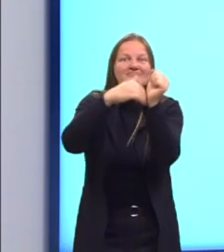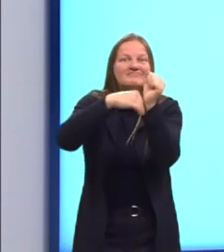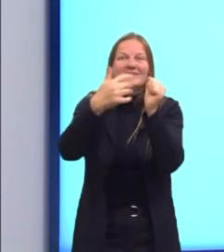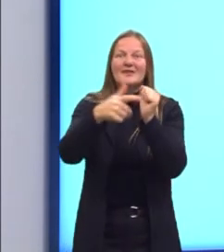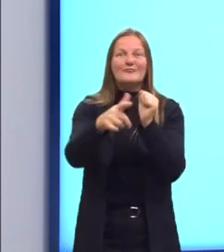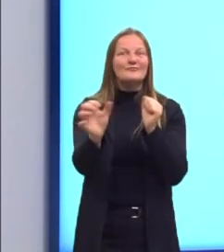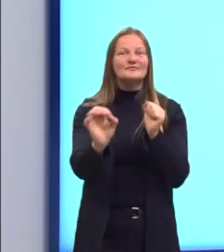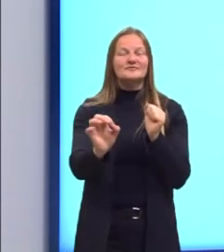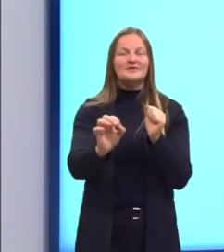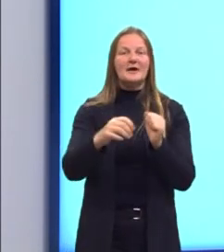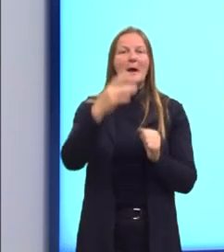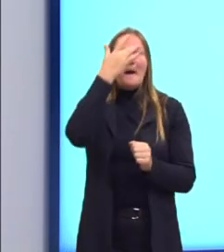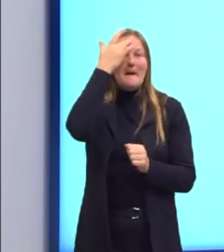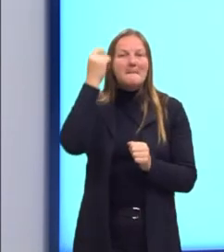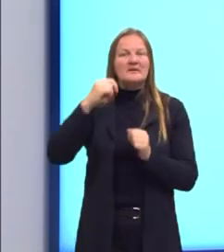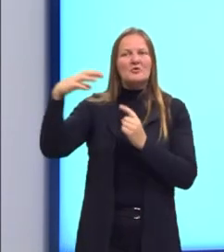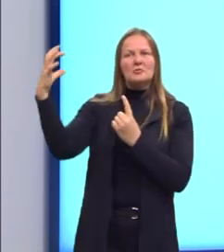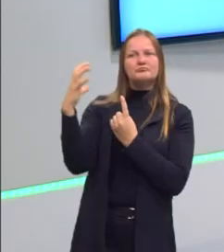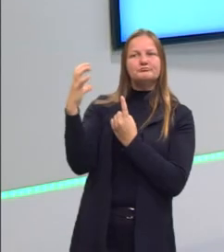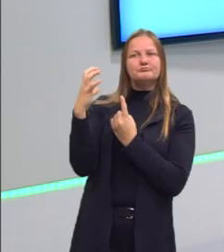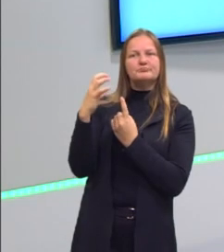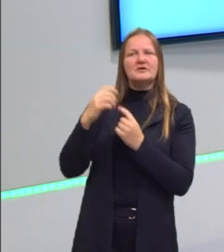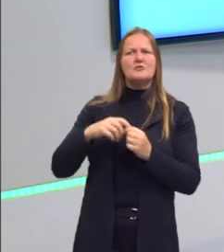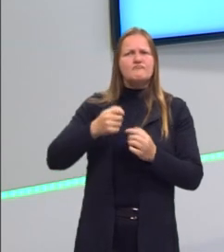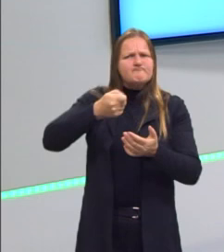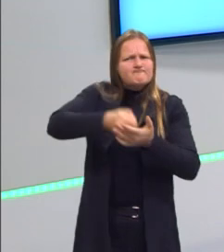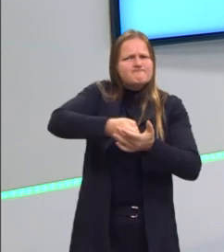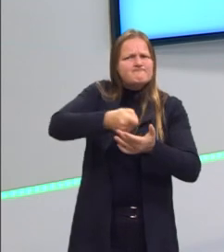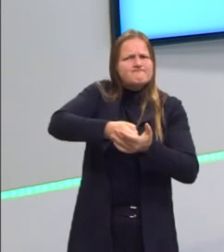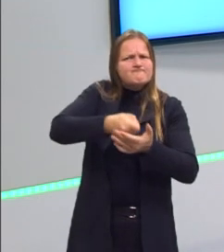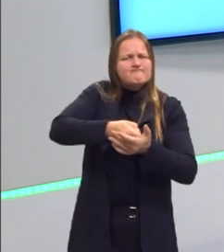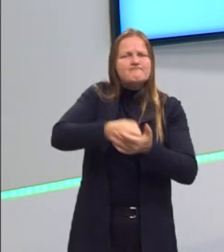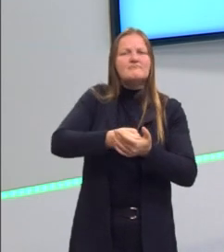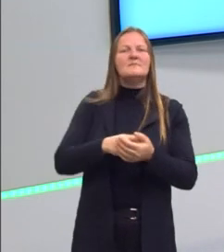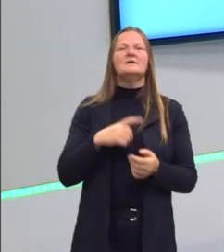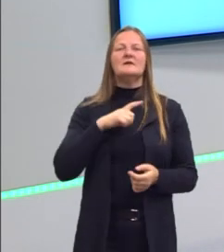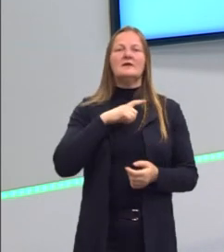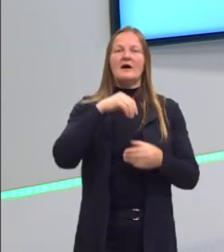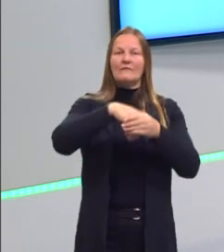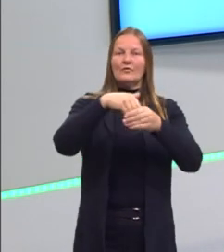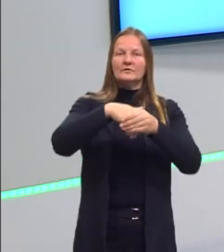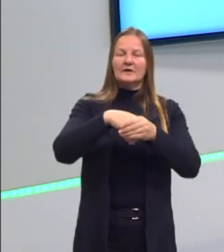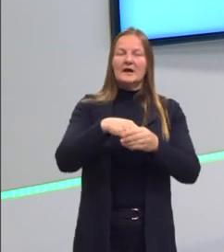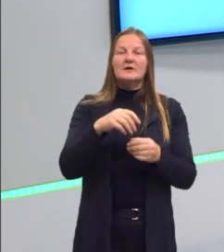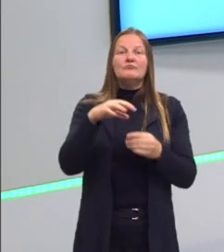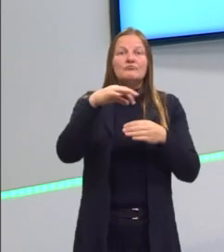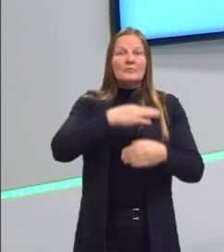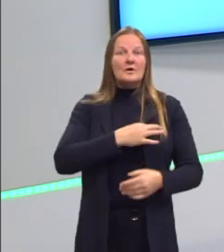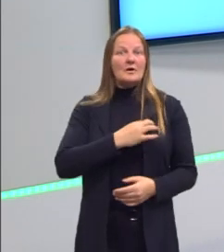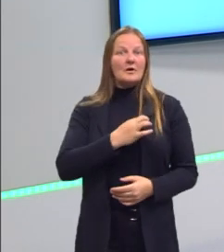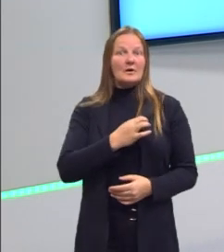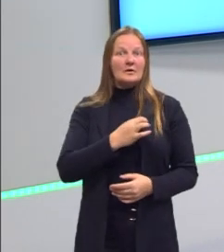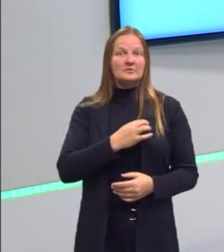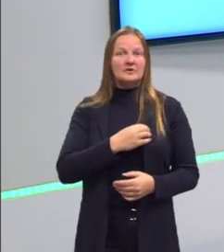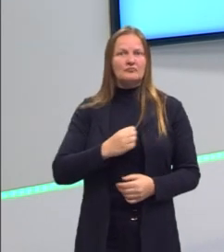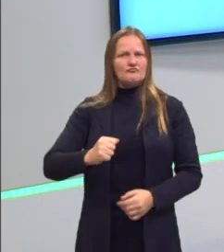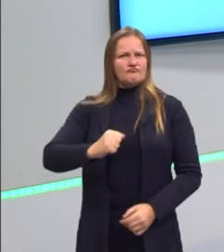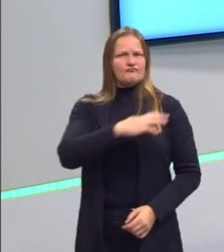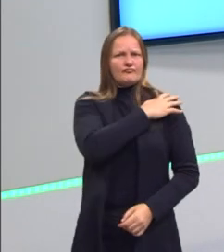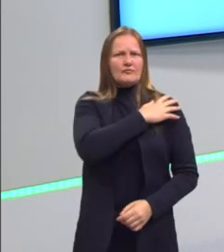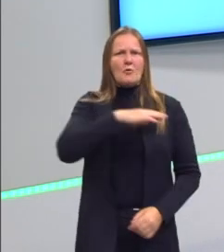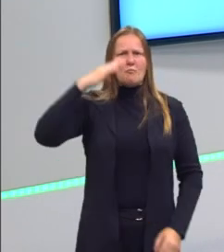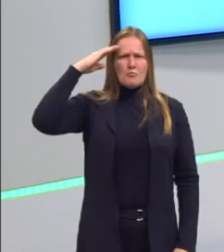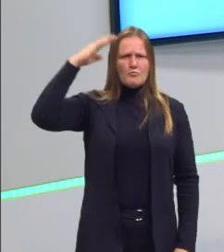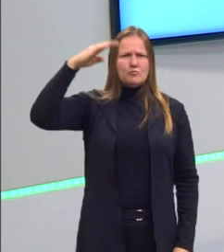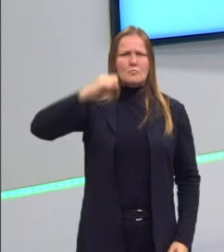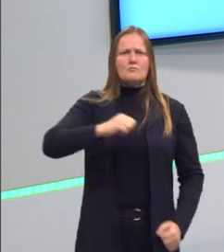pessoas acabavam sendo influenciadas, forçadas, obrigadas a votar nos candidatos dos coronéis. Os